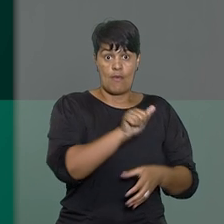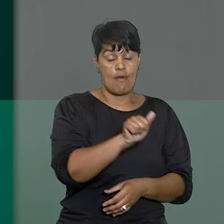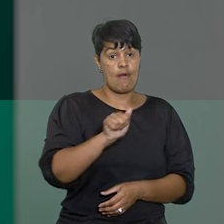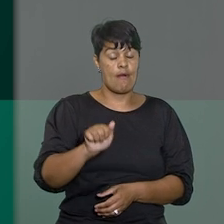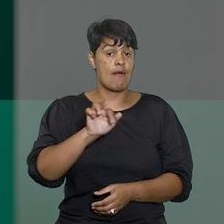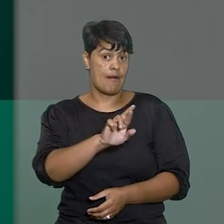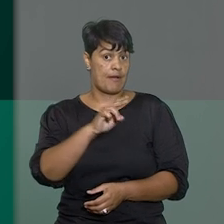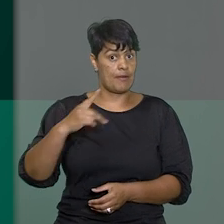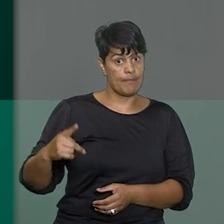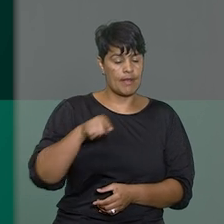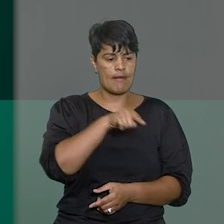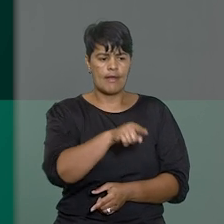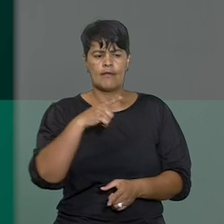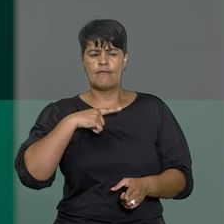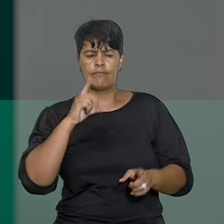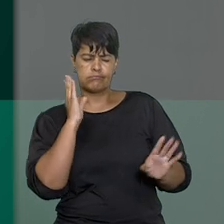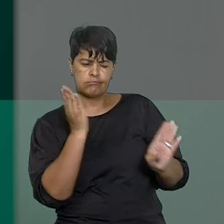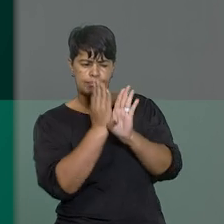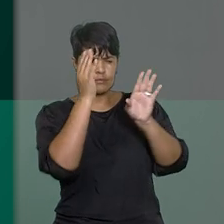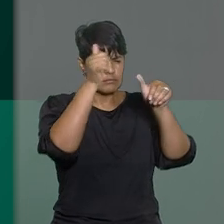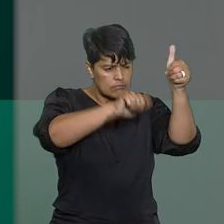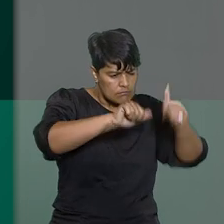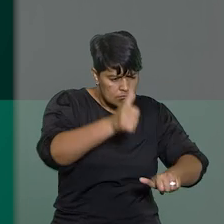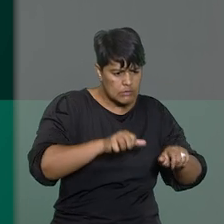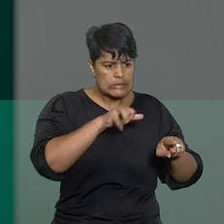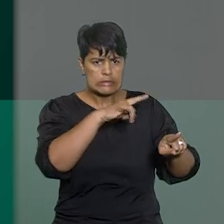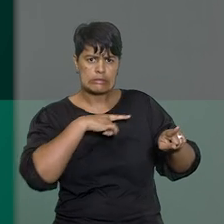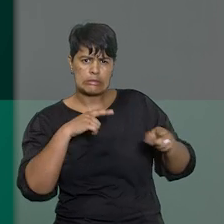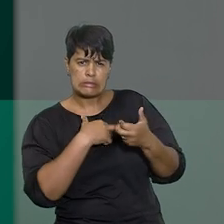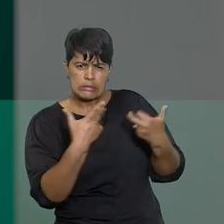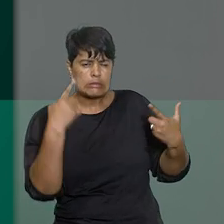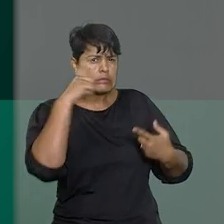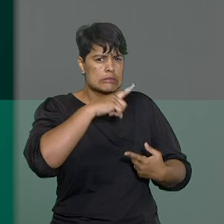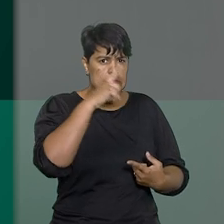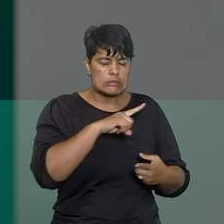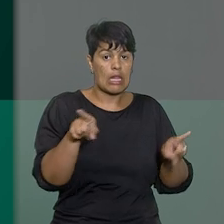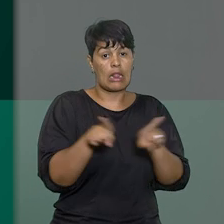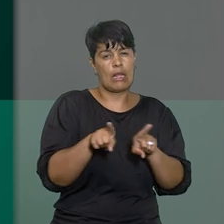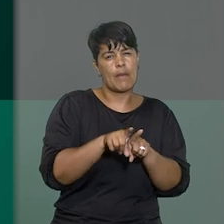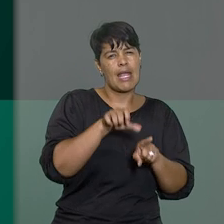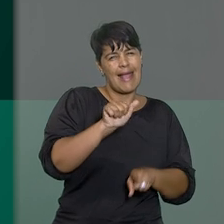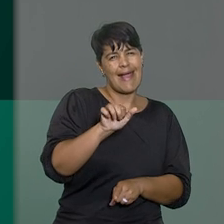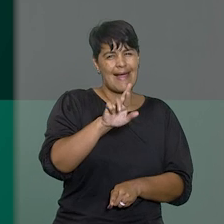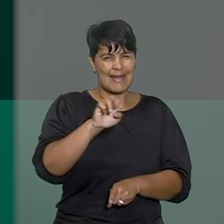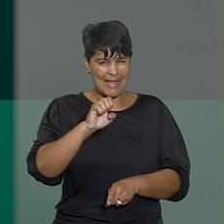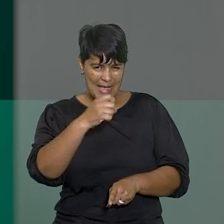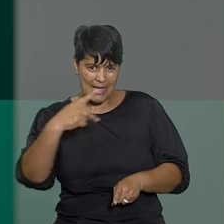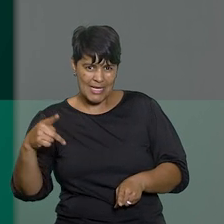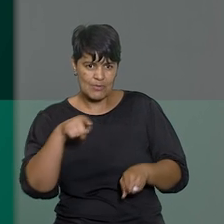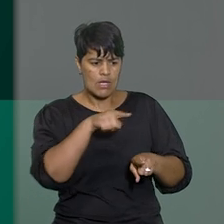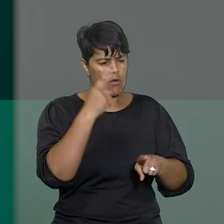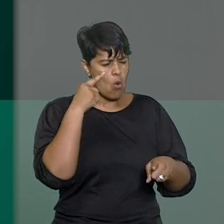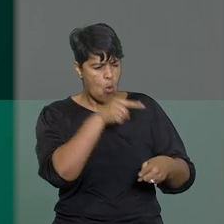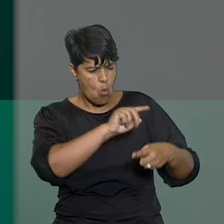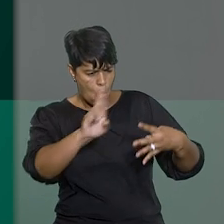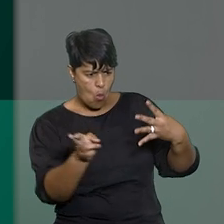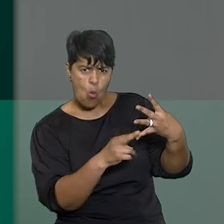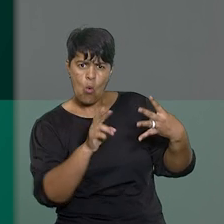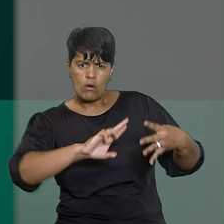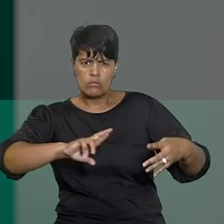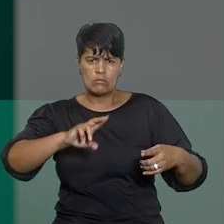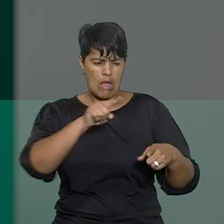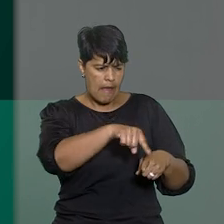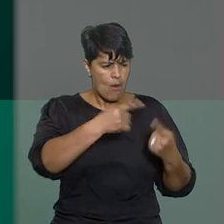deficiências de pressupostos subjetivos, sendo que nos Aresp é observado se o recurso não empugnou especificamente